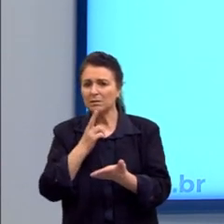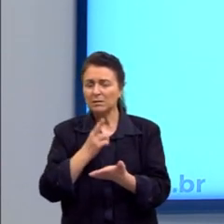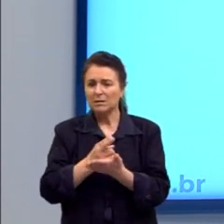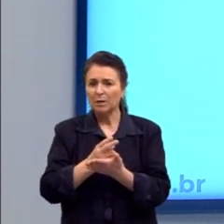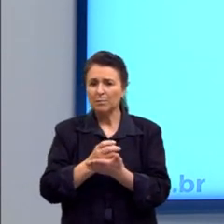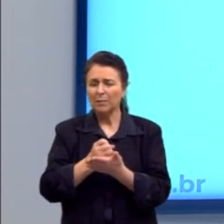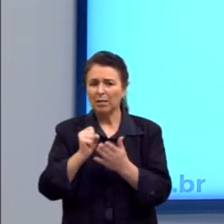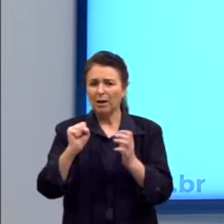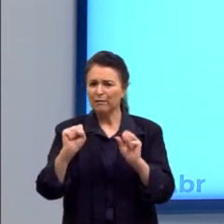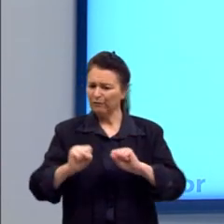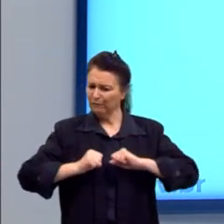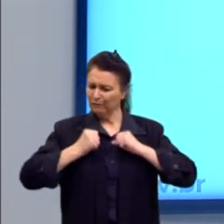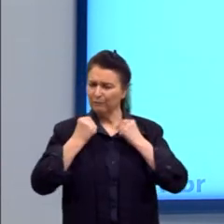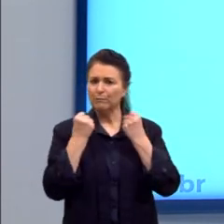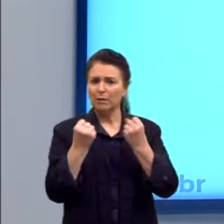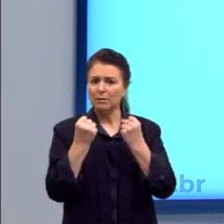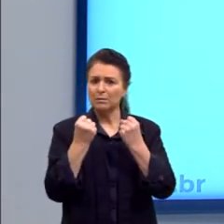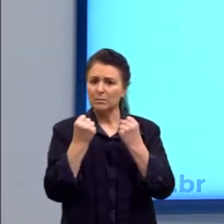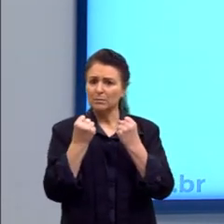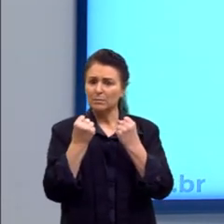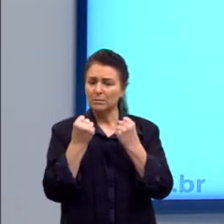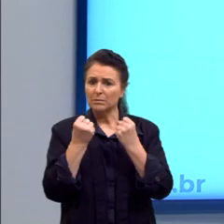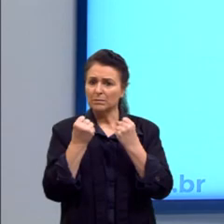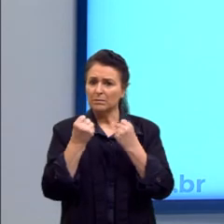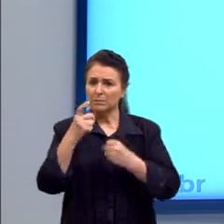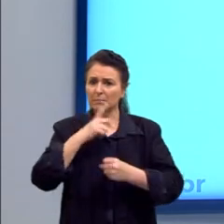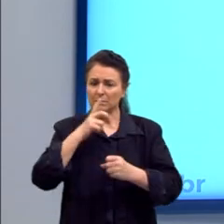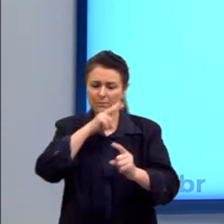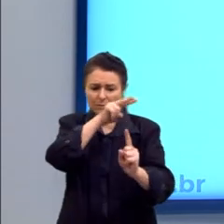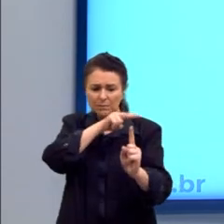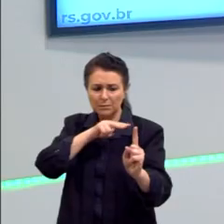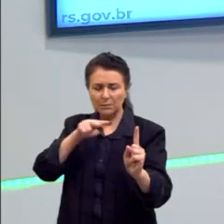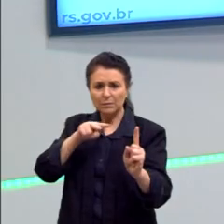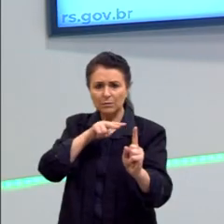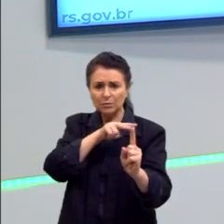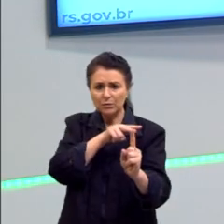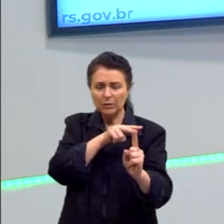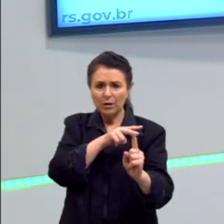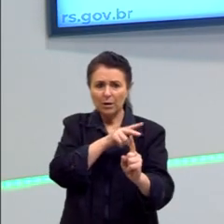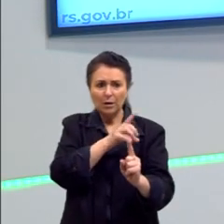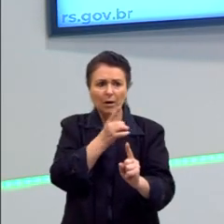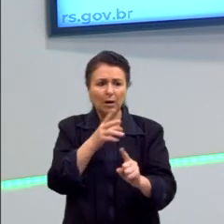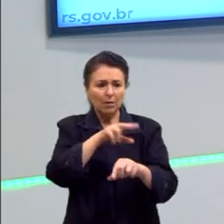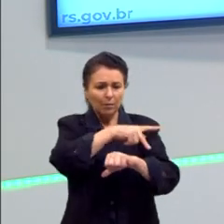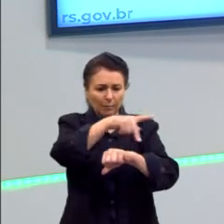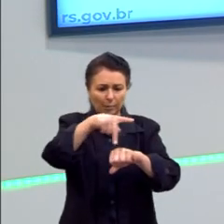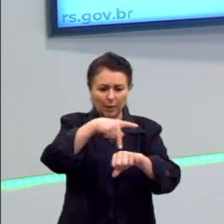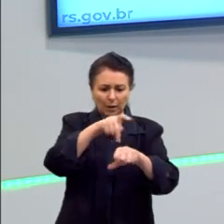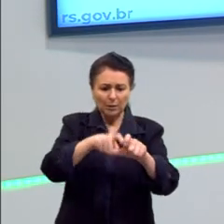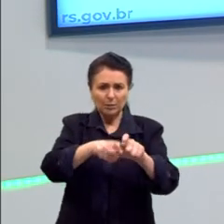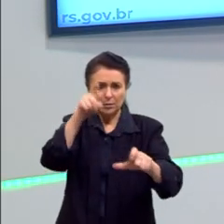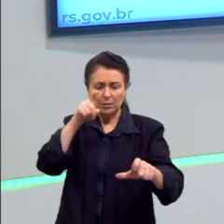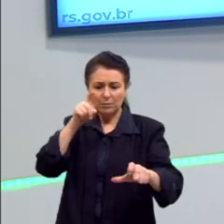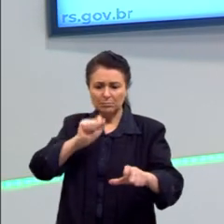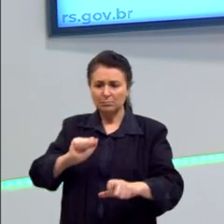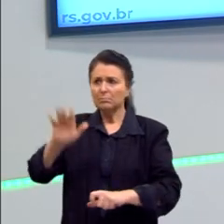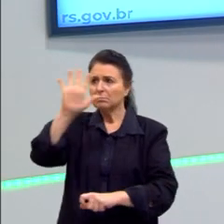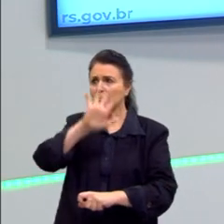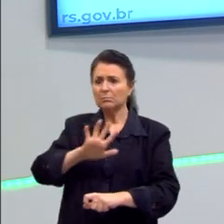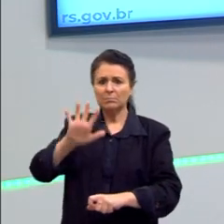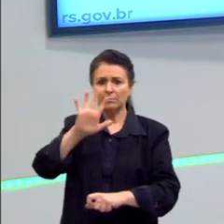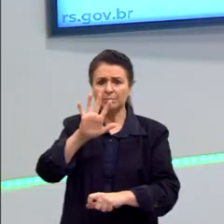força. Então, vejam só, havia essa perspectiva, né? De que cada estado era autônomo e não havia uma relação entre outros. Isso acaba